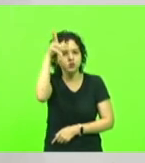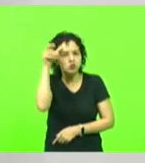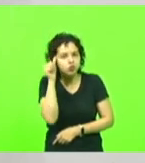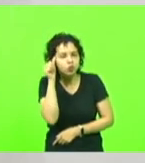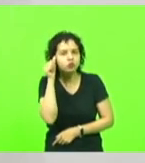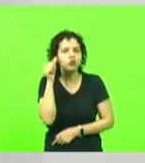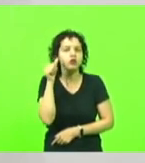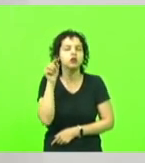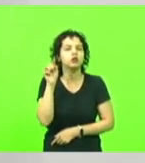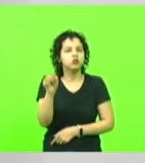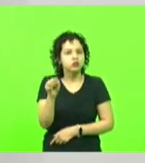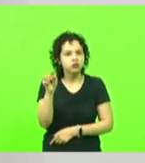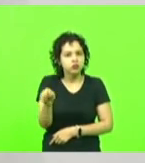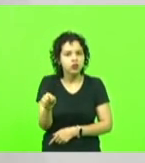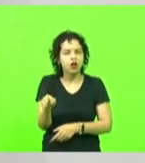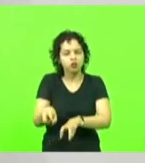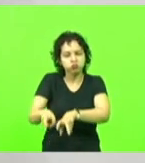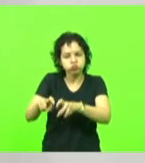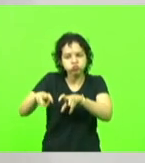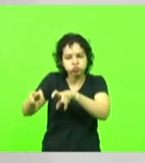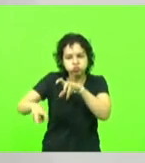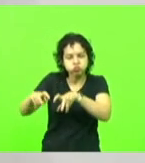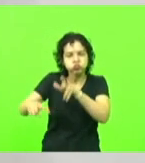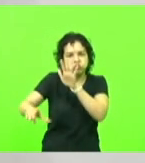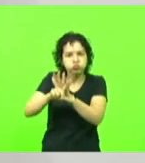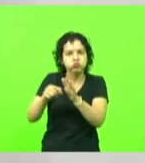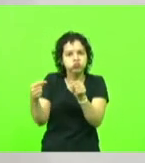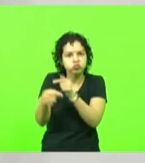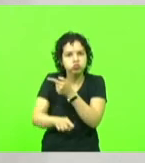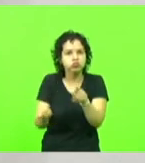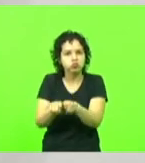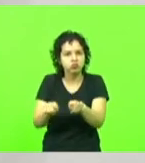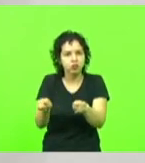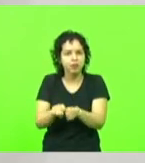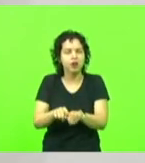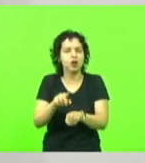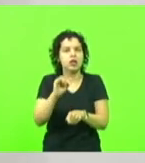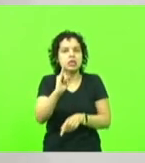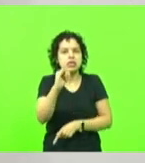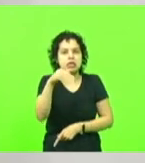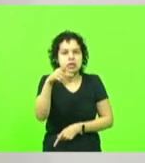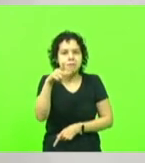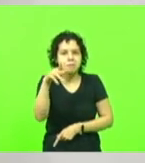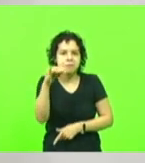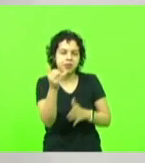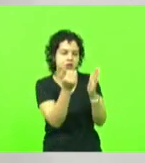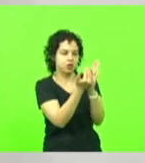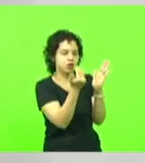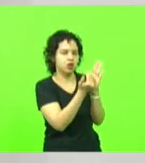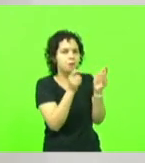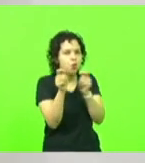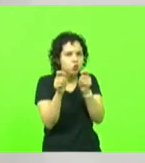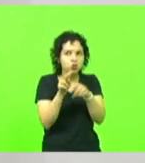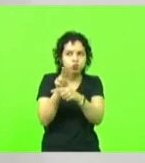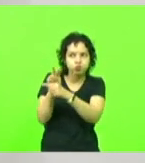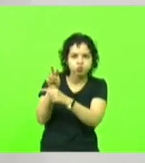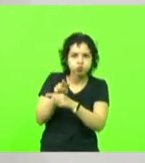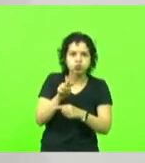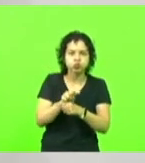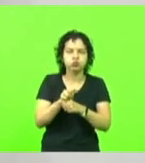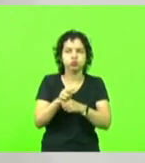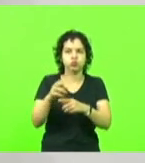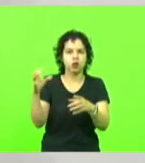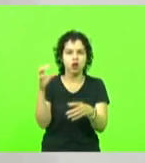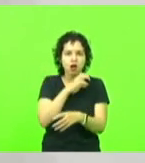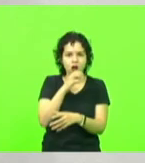e desmoralizou o Instituto Nacional de Pesquisas Espaciais, o INPE, que faz o monitoramento das queimadas. O